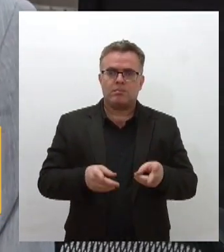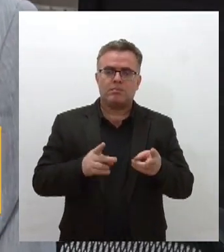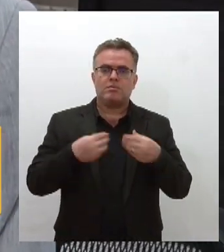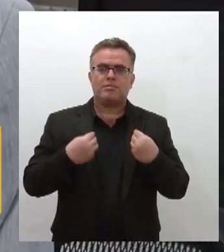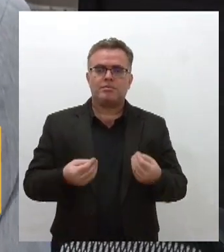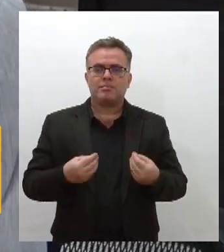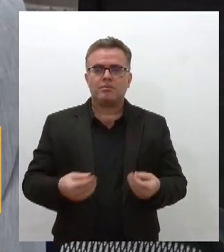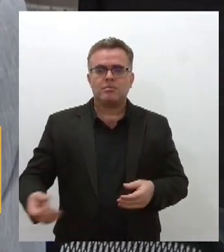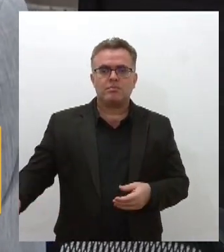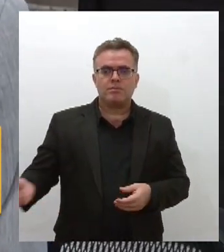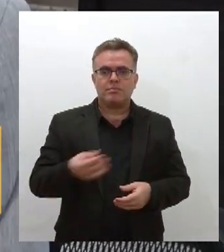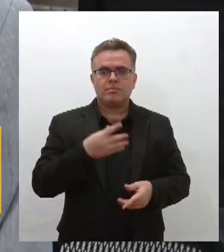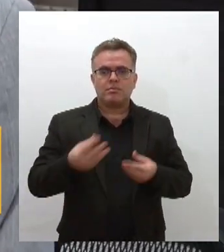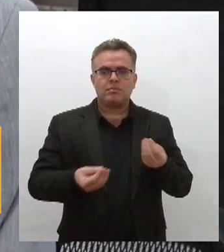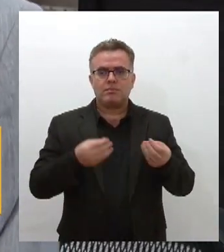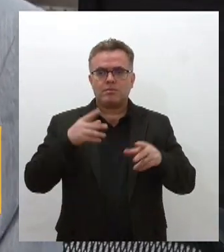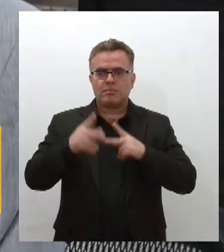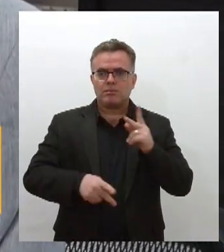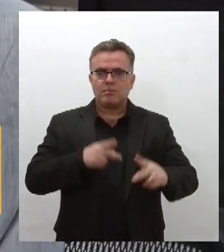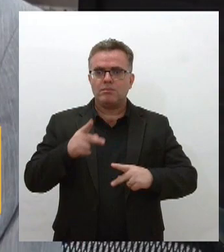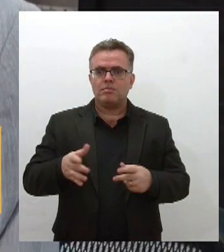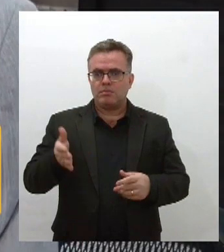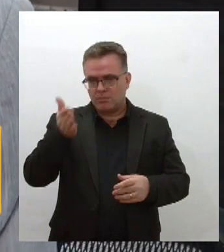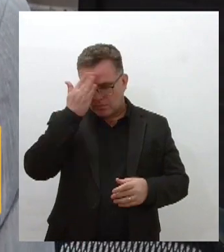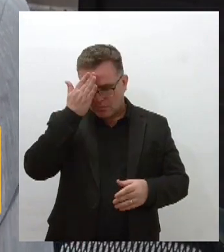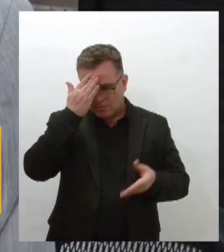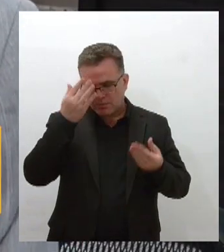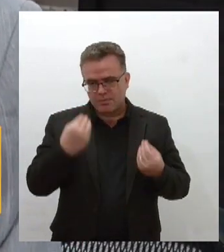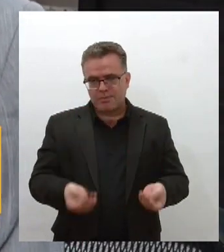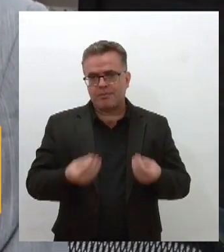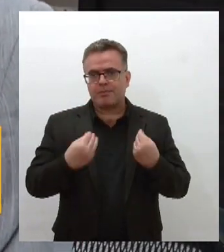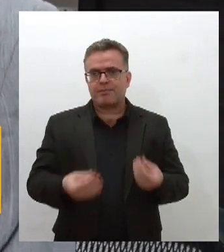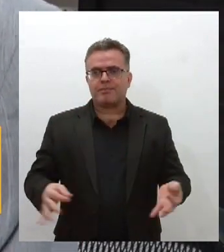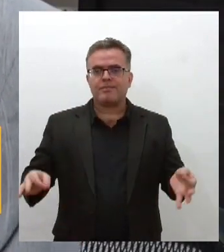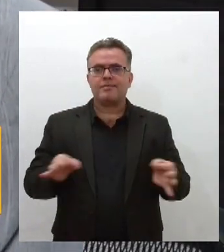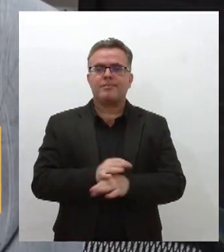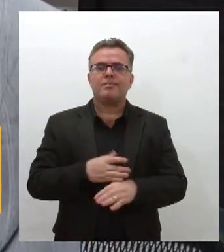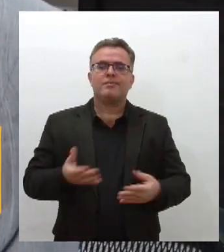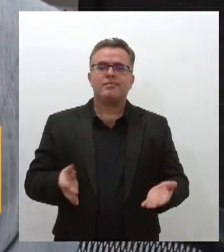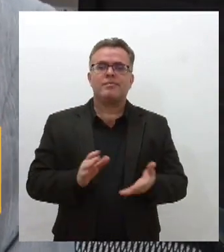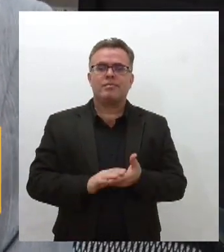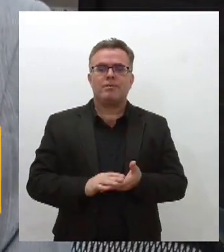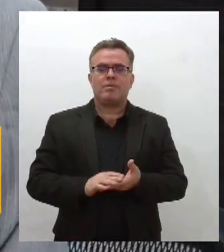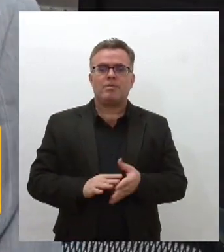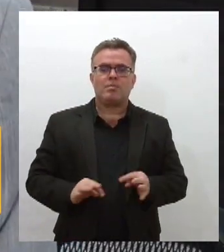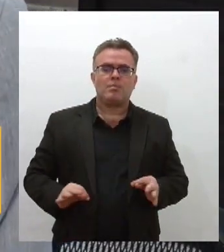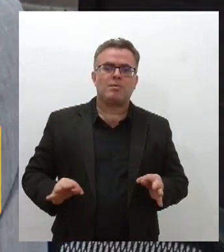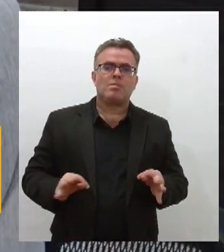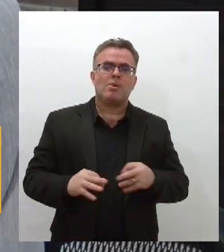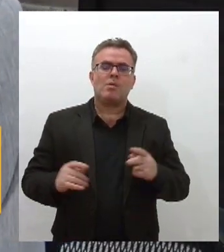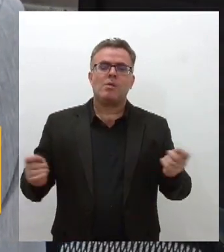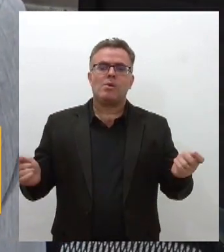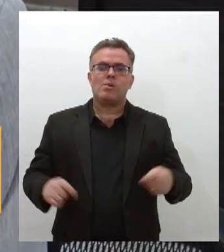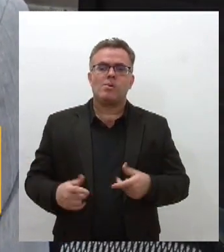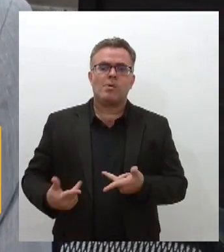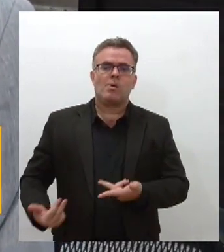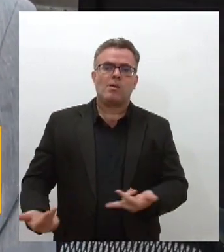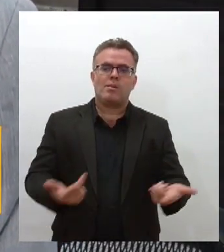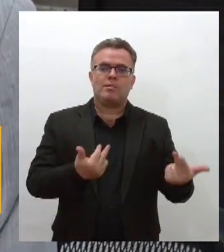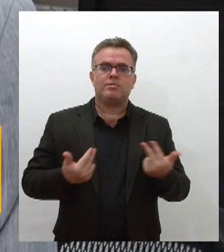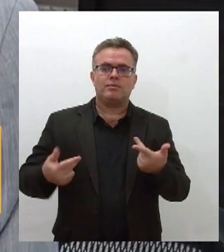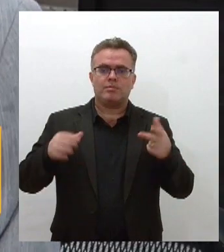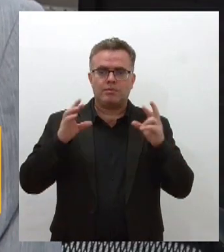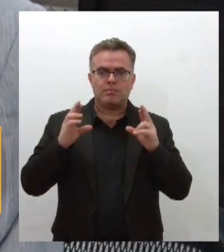nossa população compreenda o lugar de todos com condições de igualdade com condições de respeito de